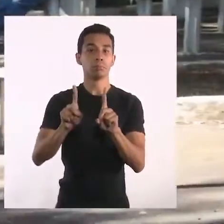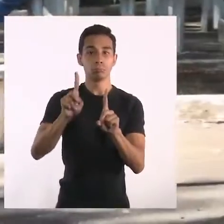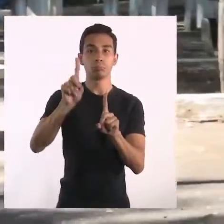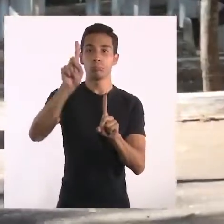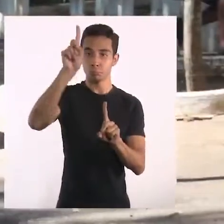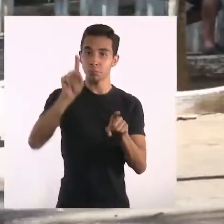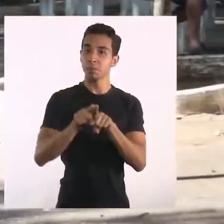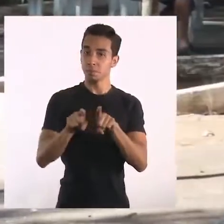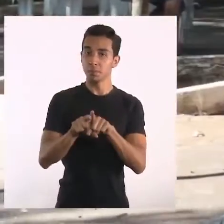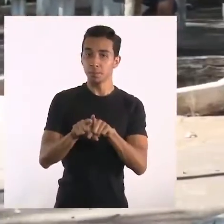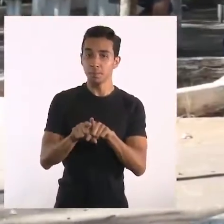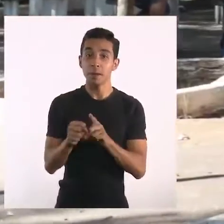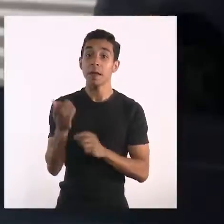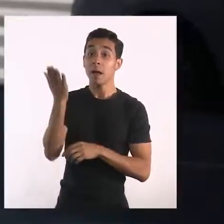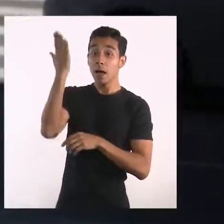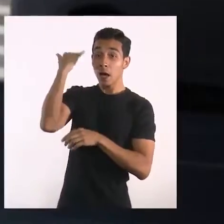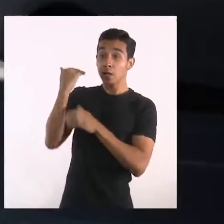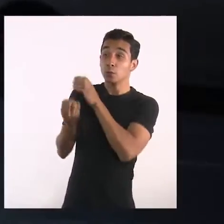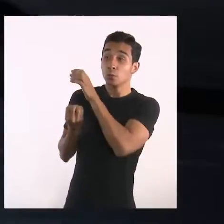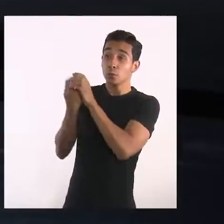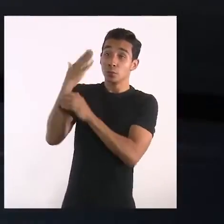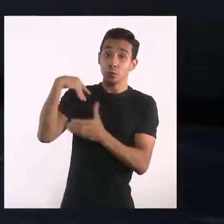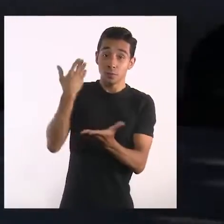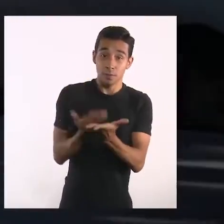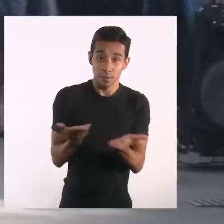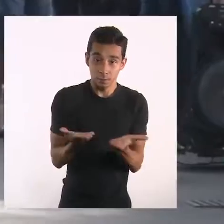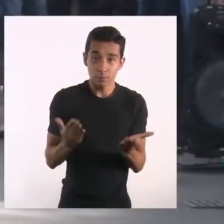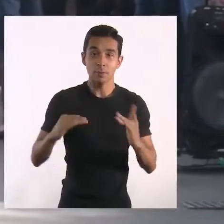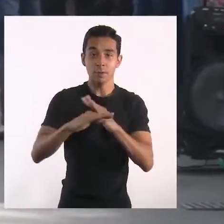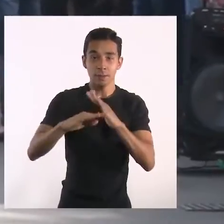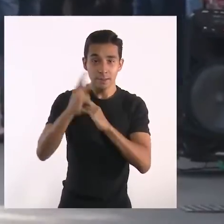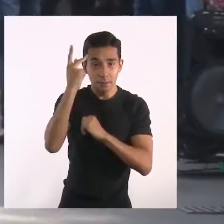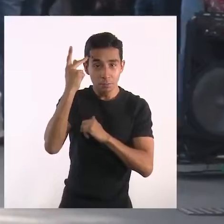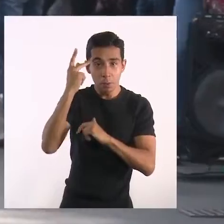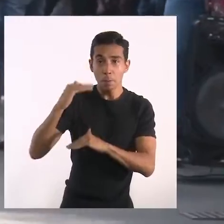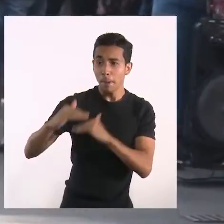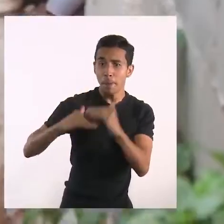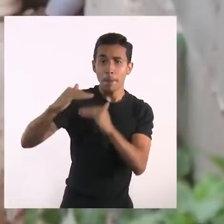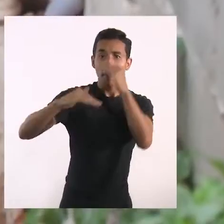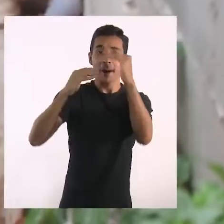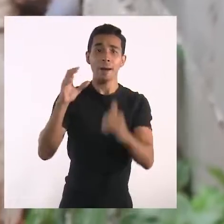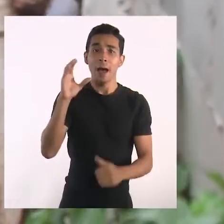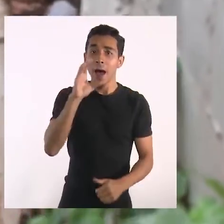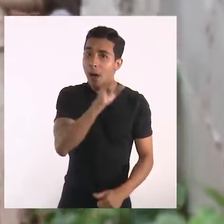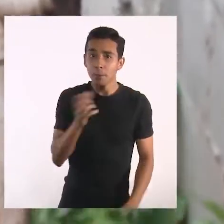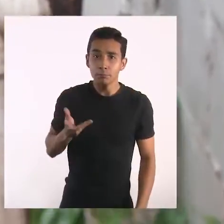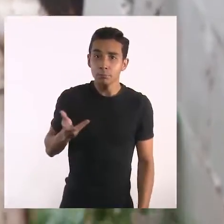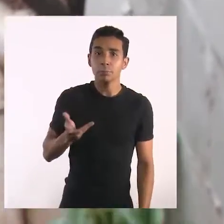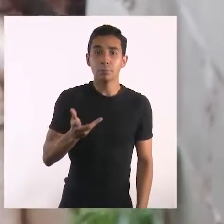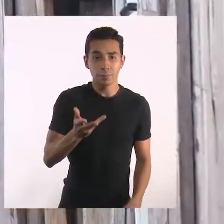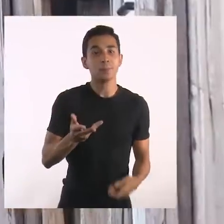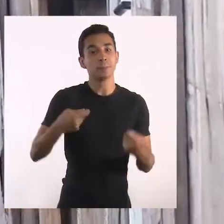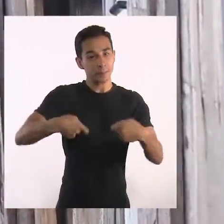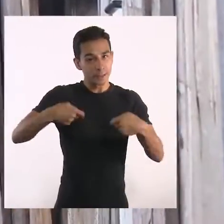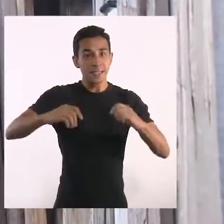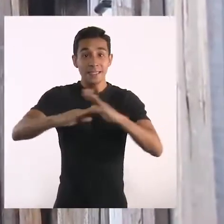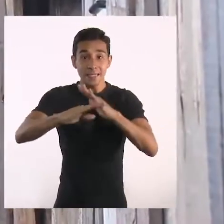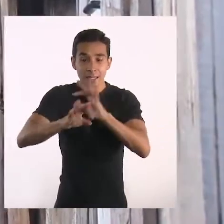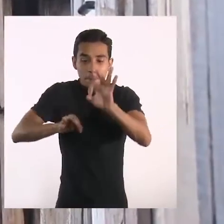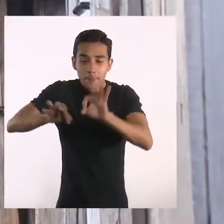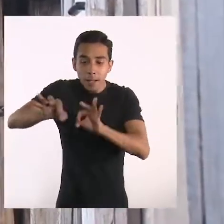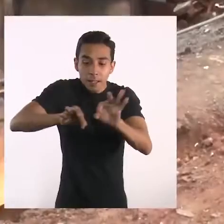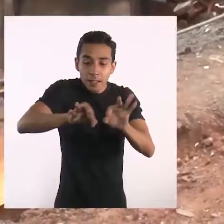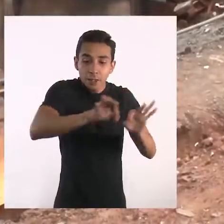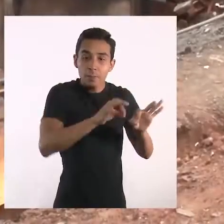Desde o início de sua formação, identificamos um crescimento acelerado em São Paulo, que com o tempo apontou para a necessidade de um bom